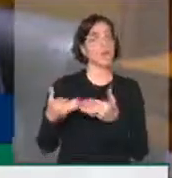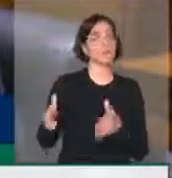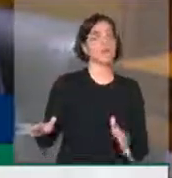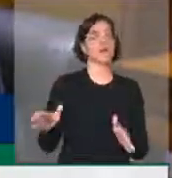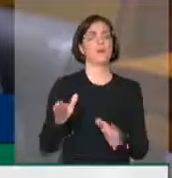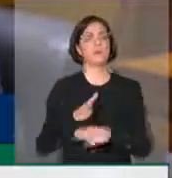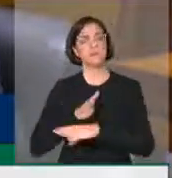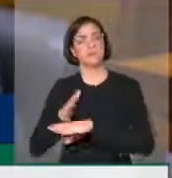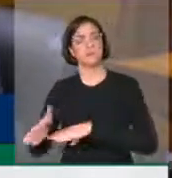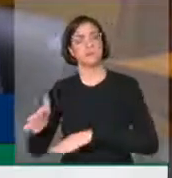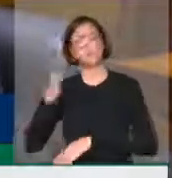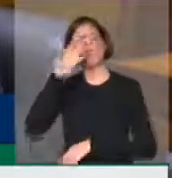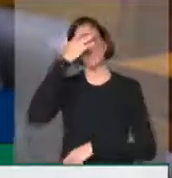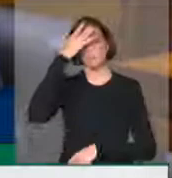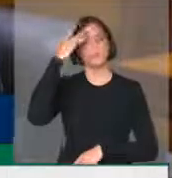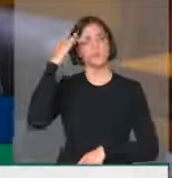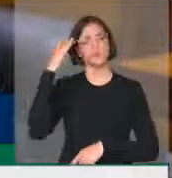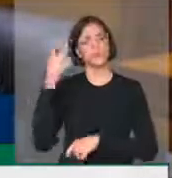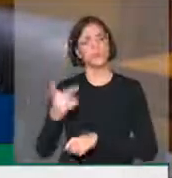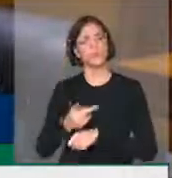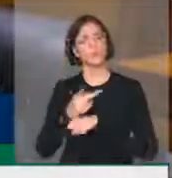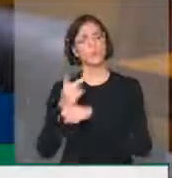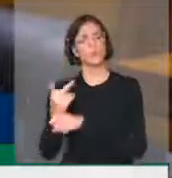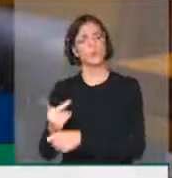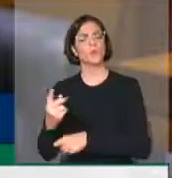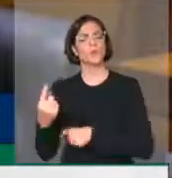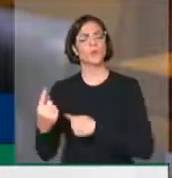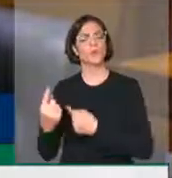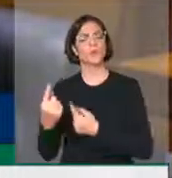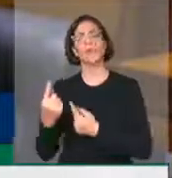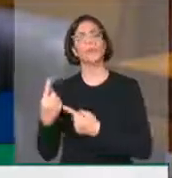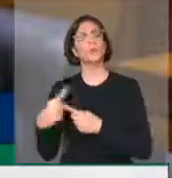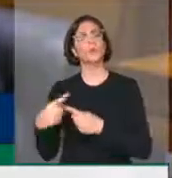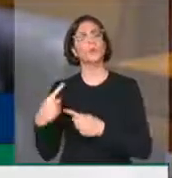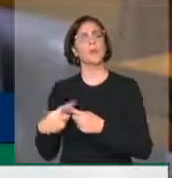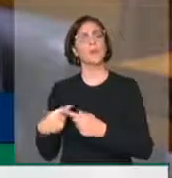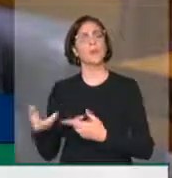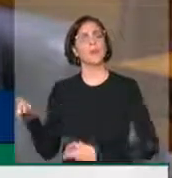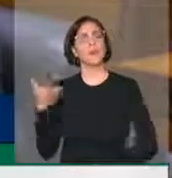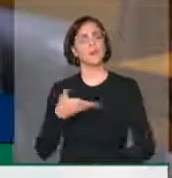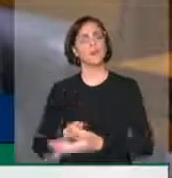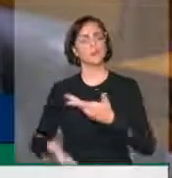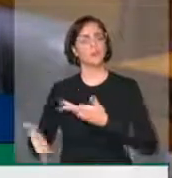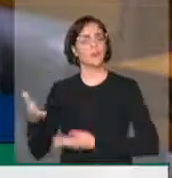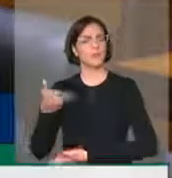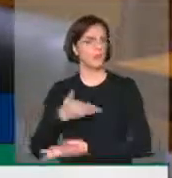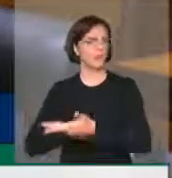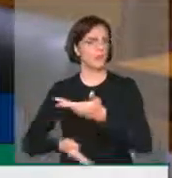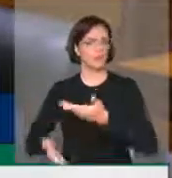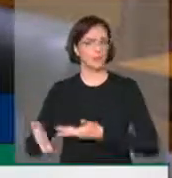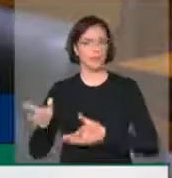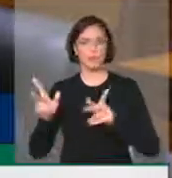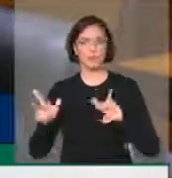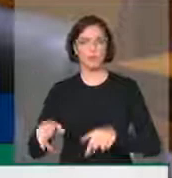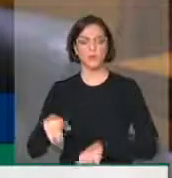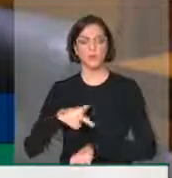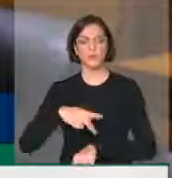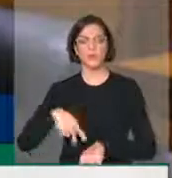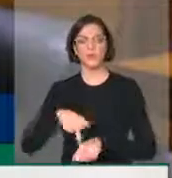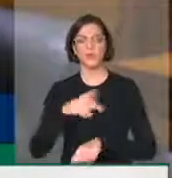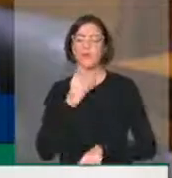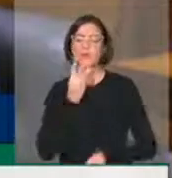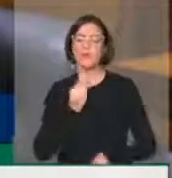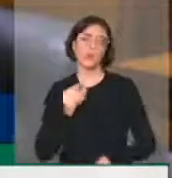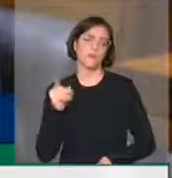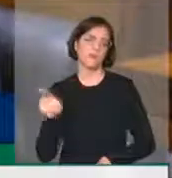de pessoas que procuram aquele país, num relacionamento que fazem com Israel como um país importante